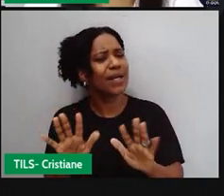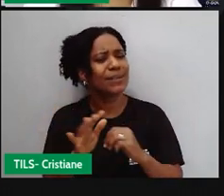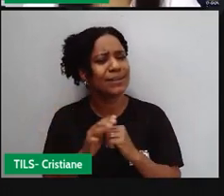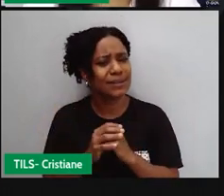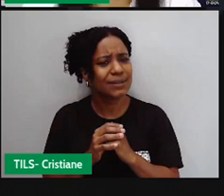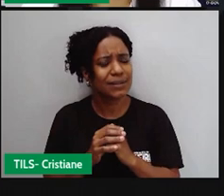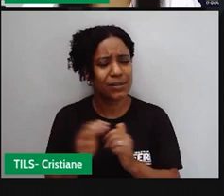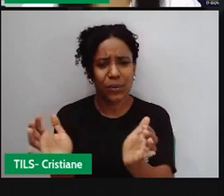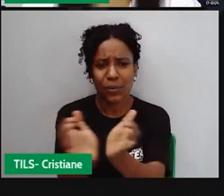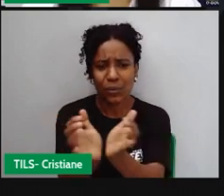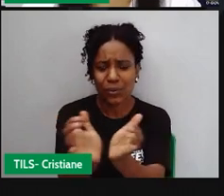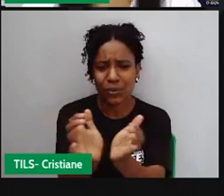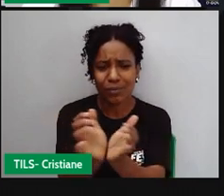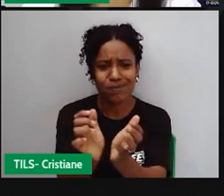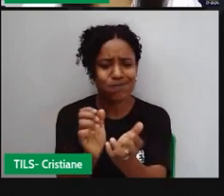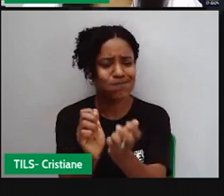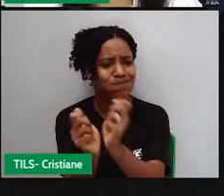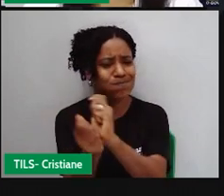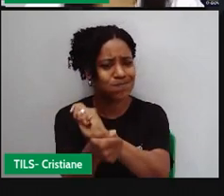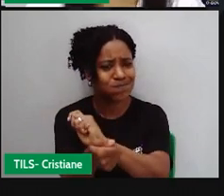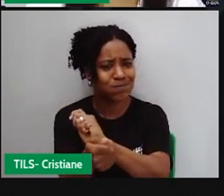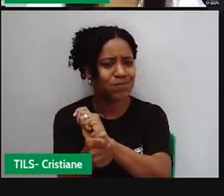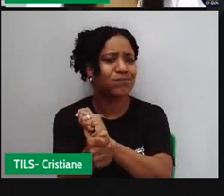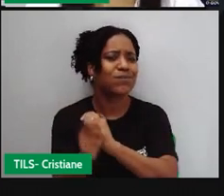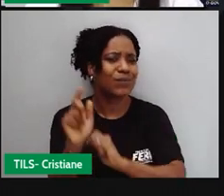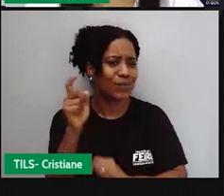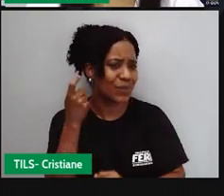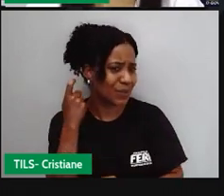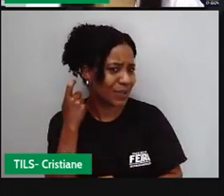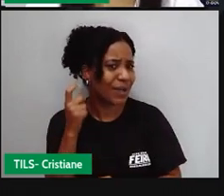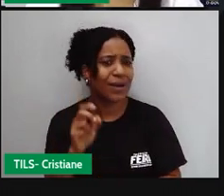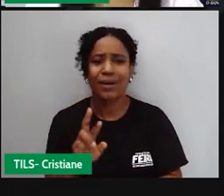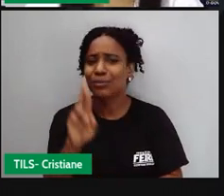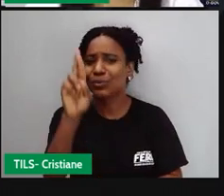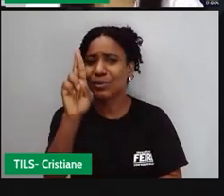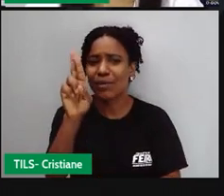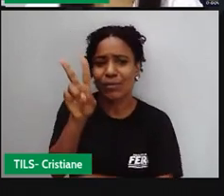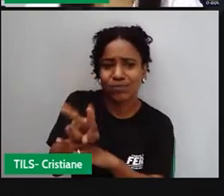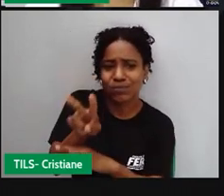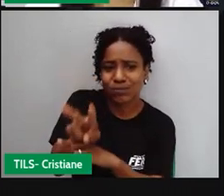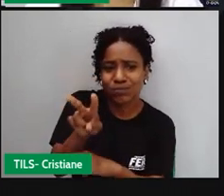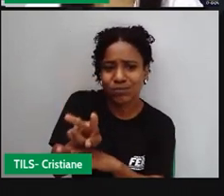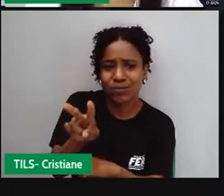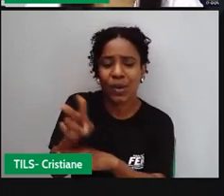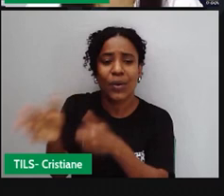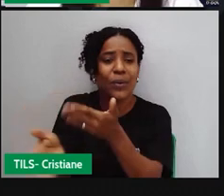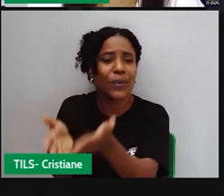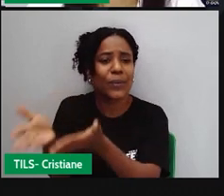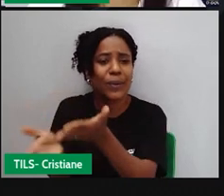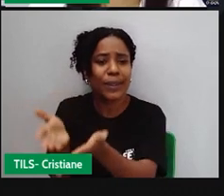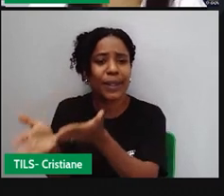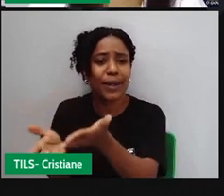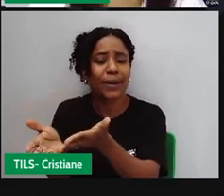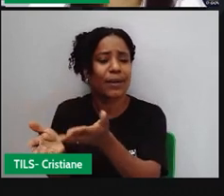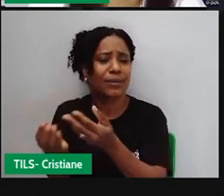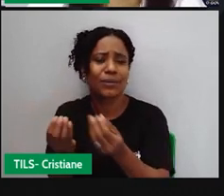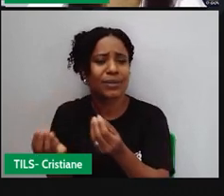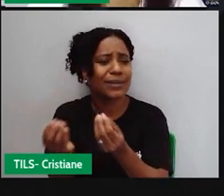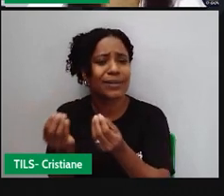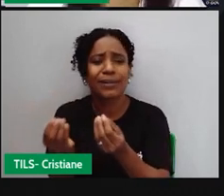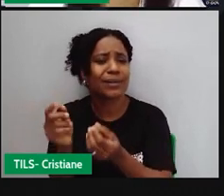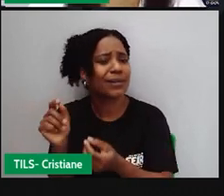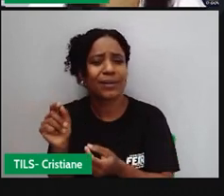quilombos, né? A gente observa quando a gente estudou sobre patrimônio que os patrimônios eles precisam ser reconhecidos